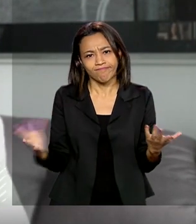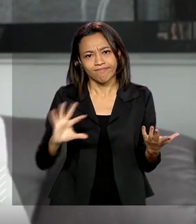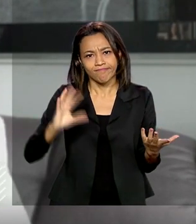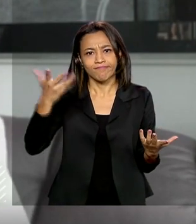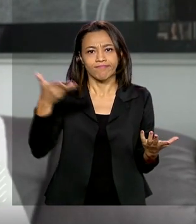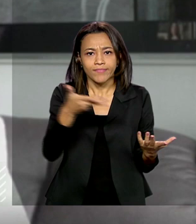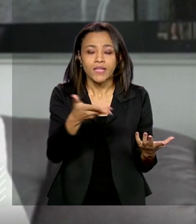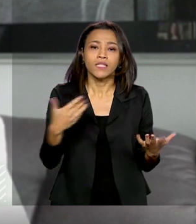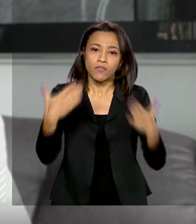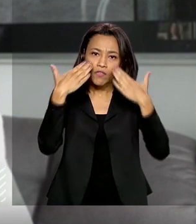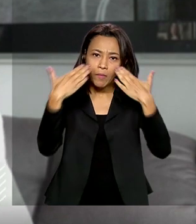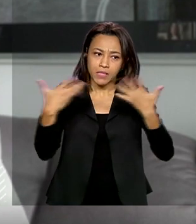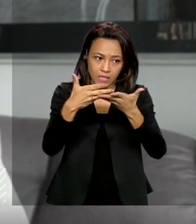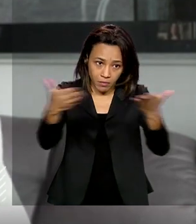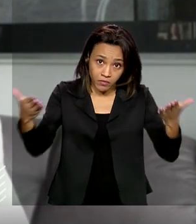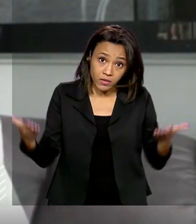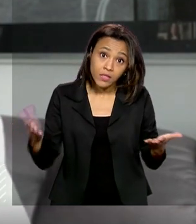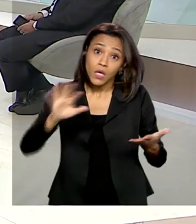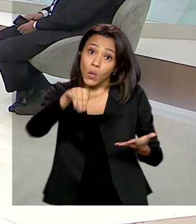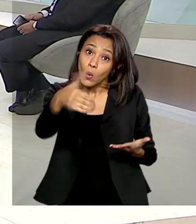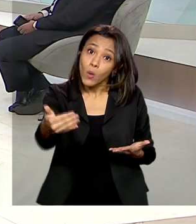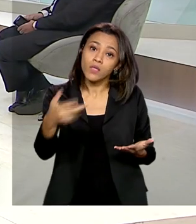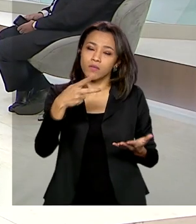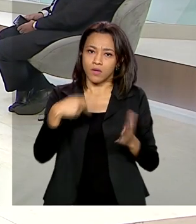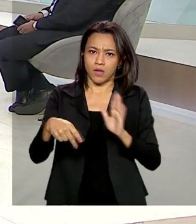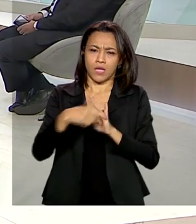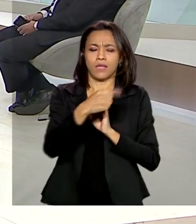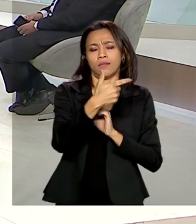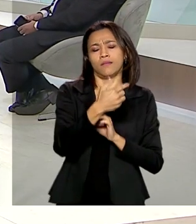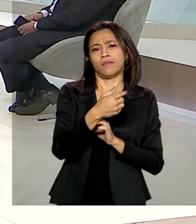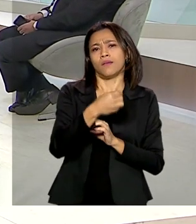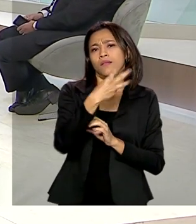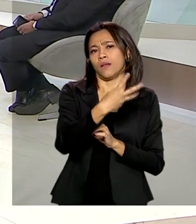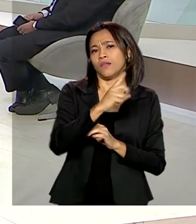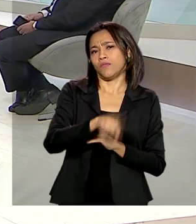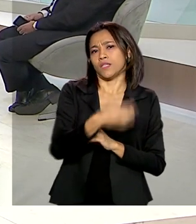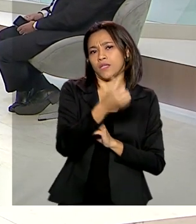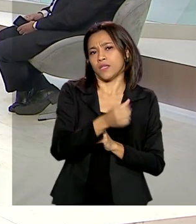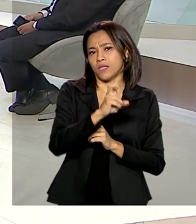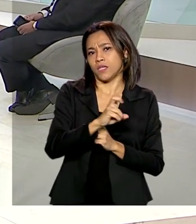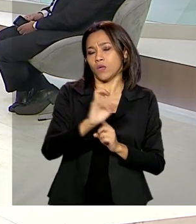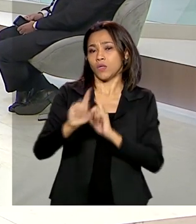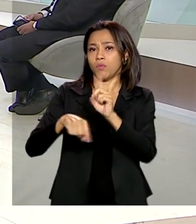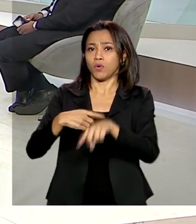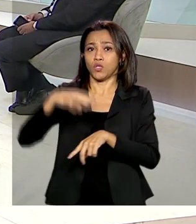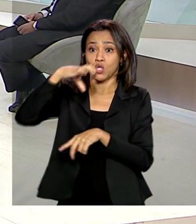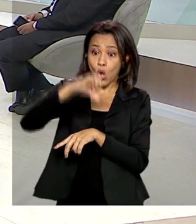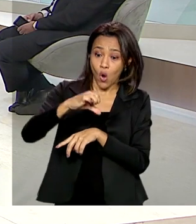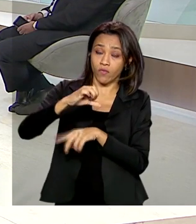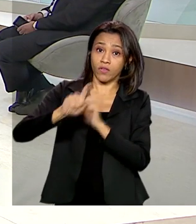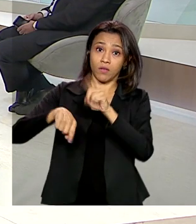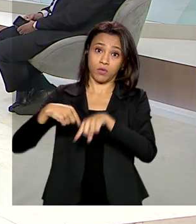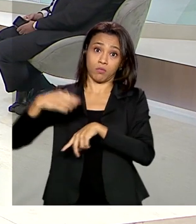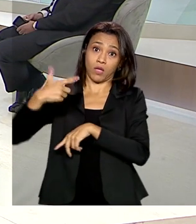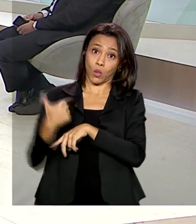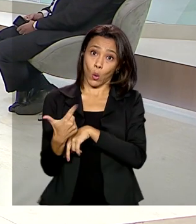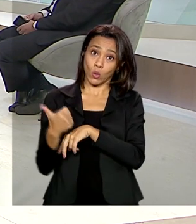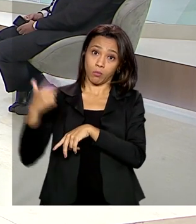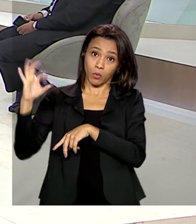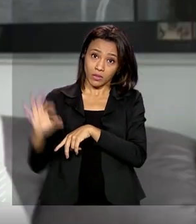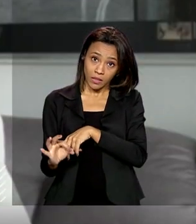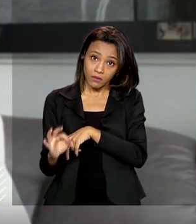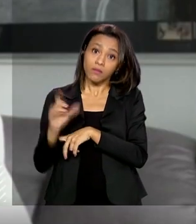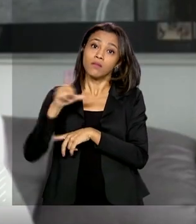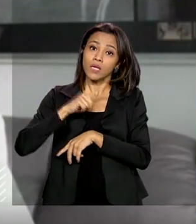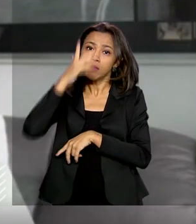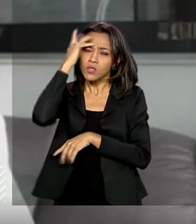para os nossos entrevistados? Quando você passa essa alíquota de 3,65% e 9,25% para 12%, já tem gente